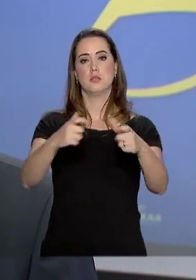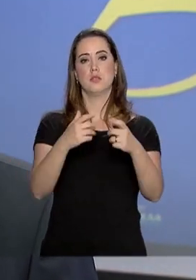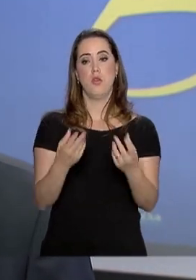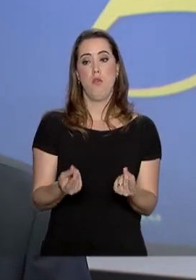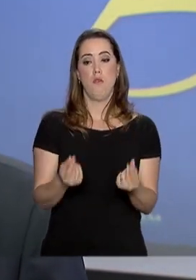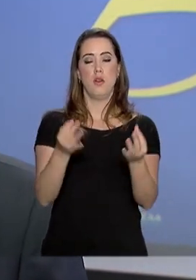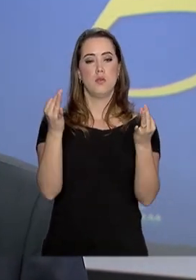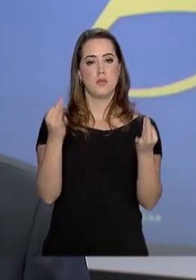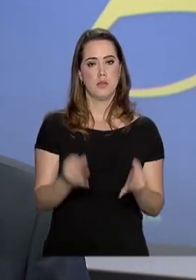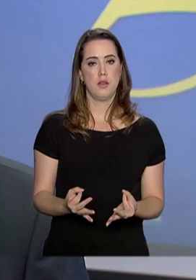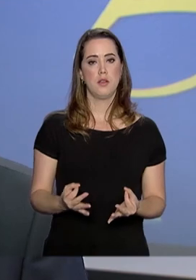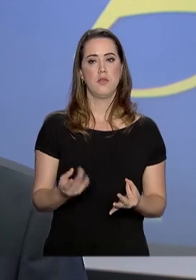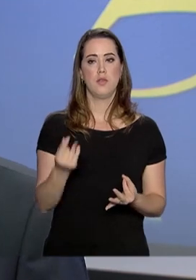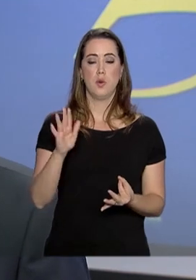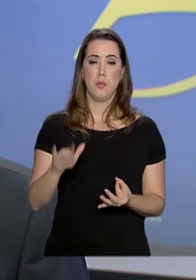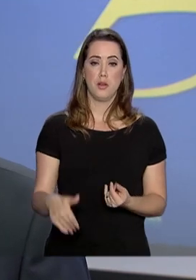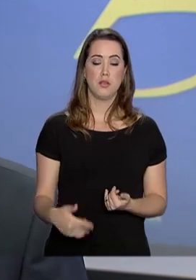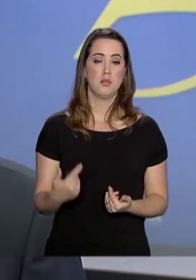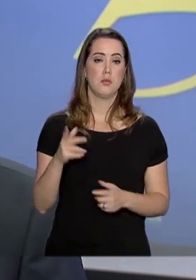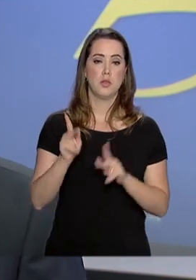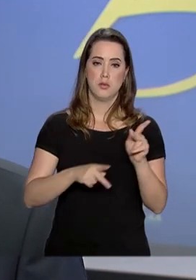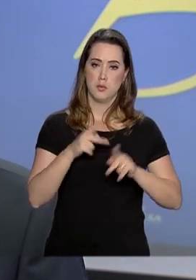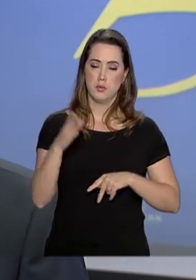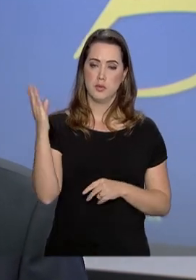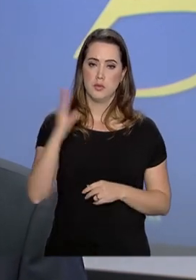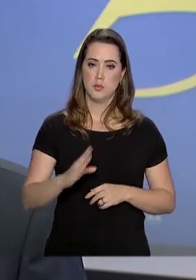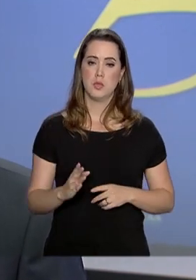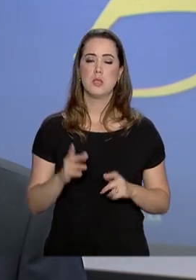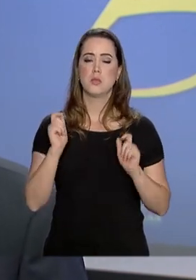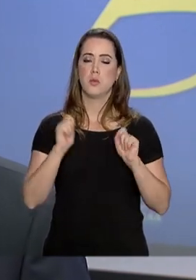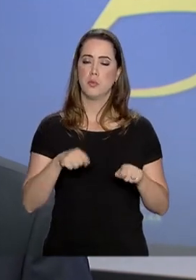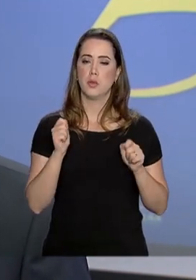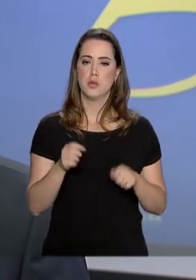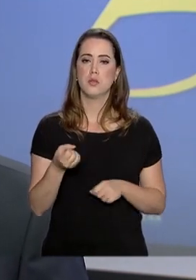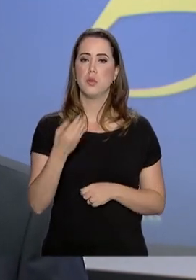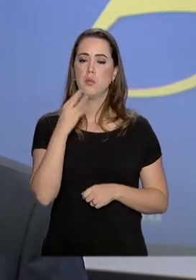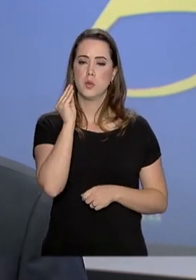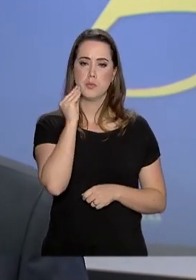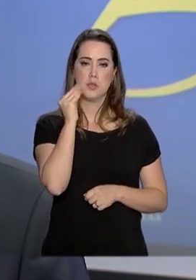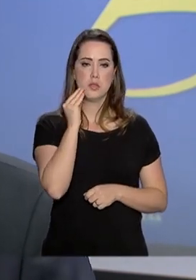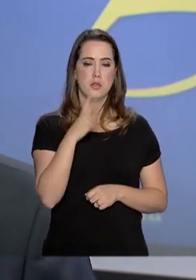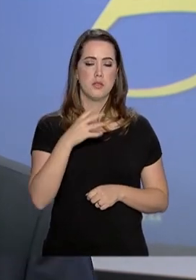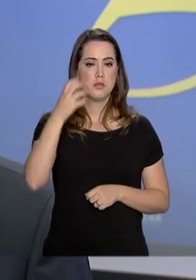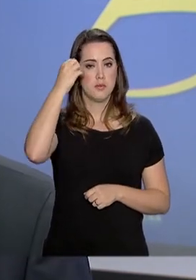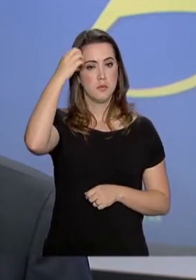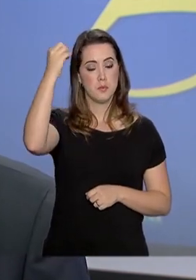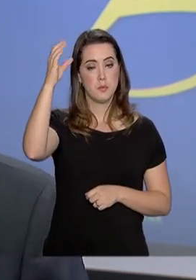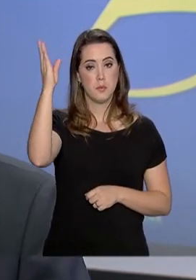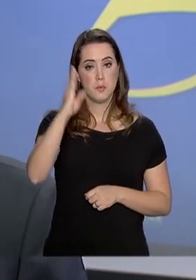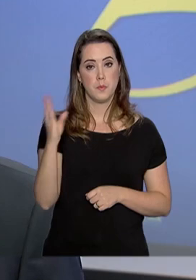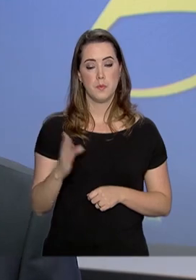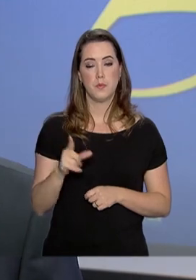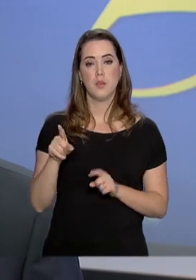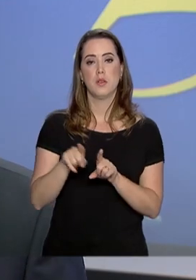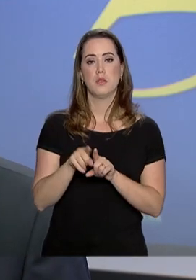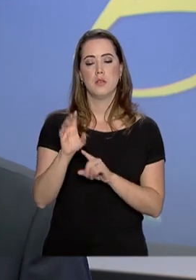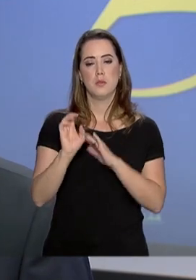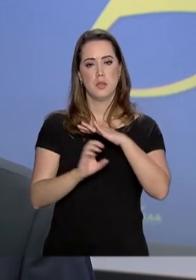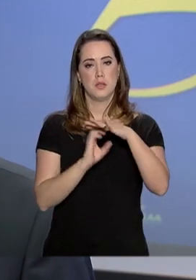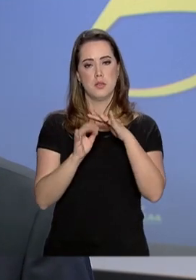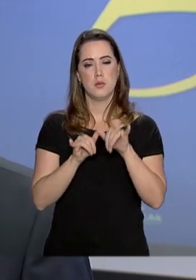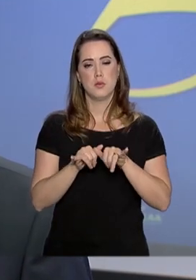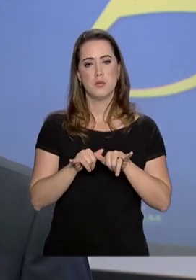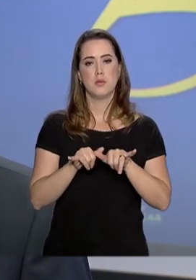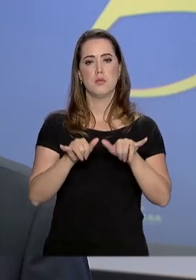um preço mais justo, um preço mais barato, para que a população brasileira possa ter uma boa experiência de viagem nos aeroportos brasileiros e nas empresas